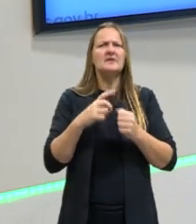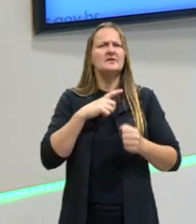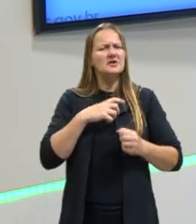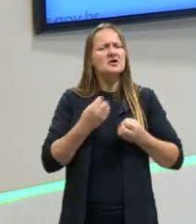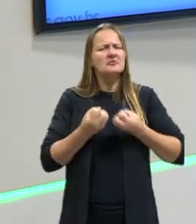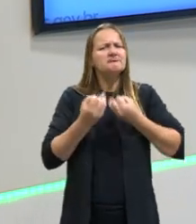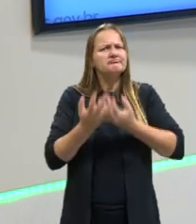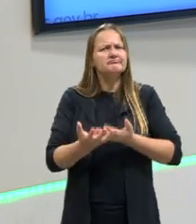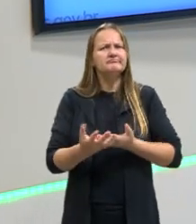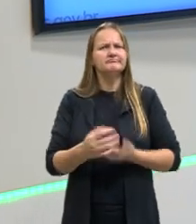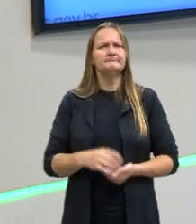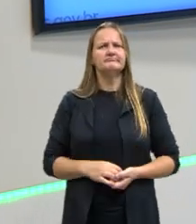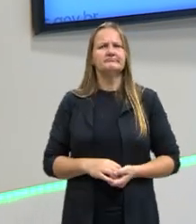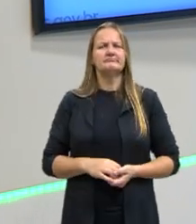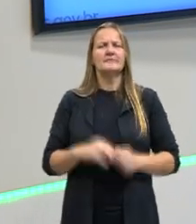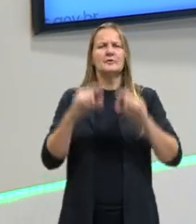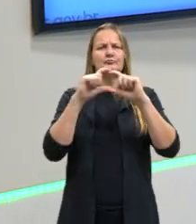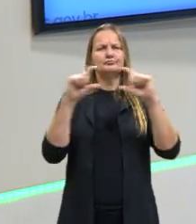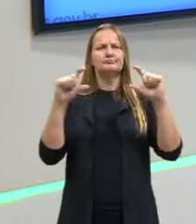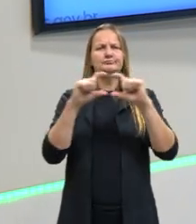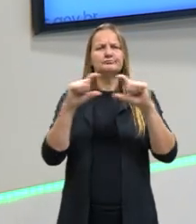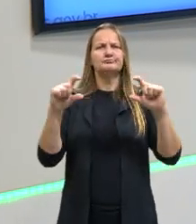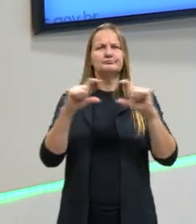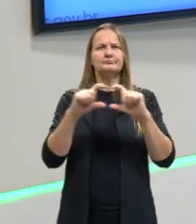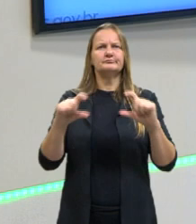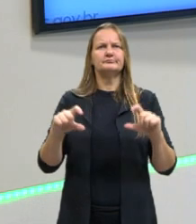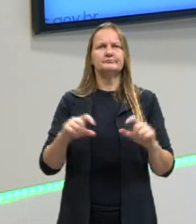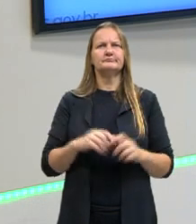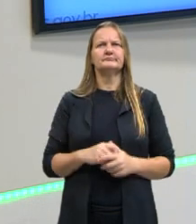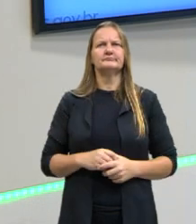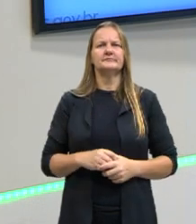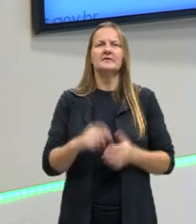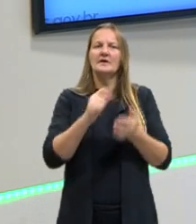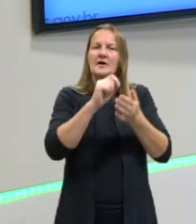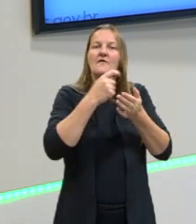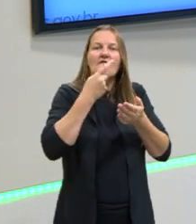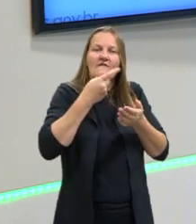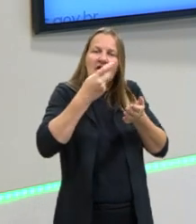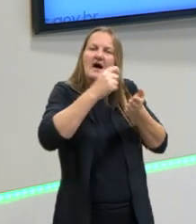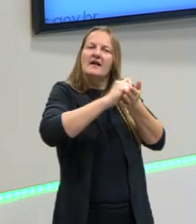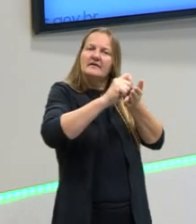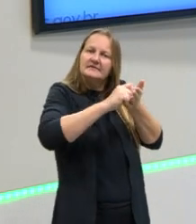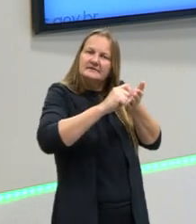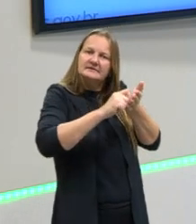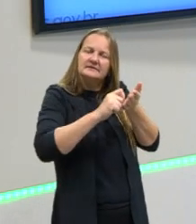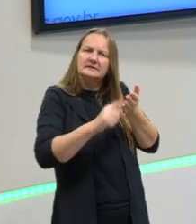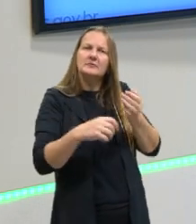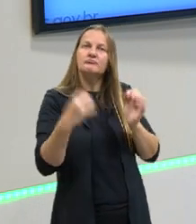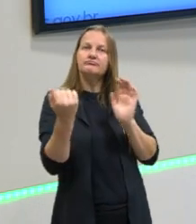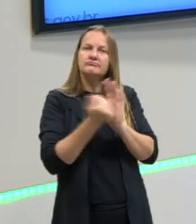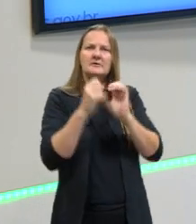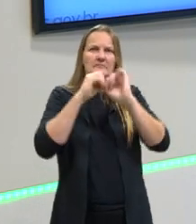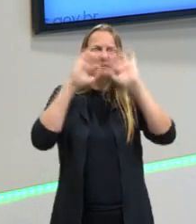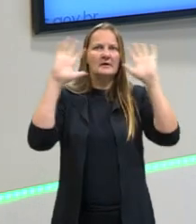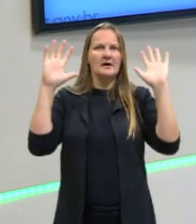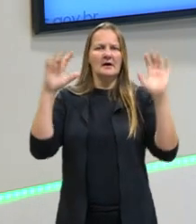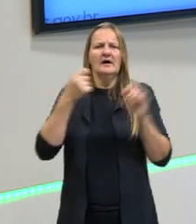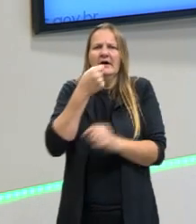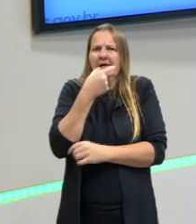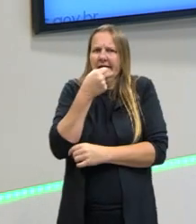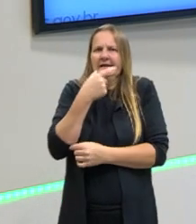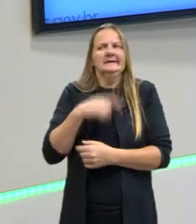exatamente ali no enunciado. Na fala, na escrita, a gente consegue entender o tom irônico.